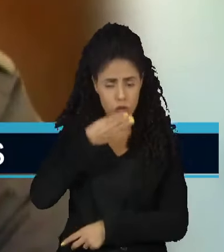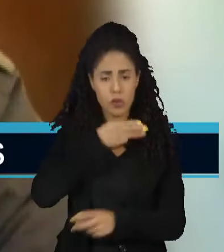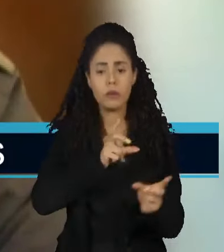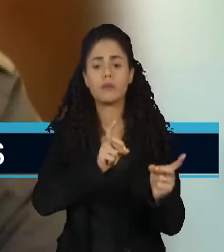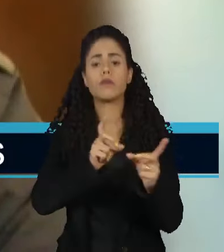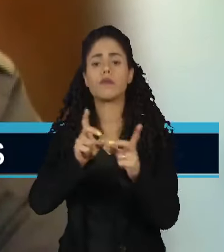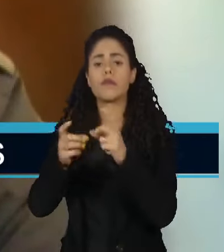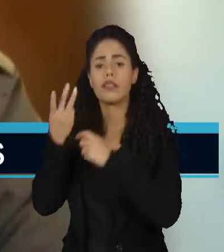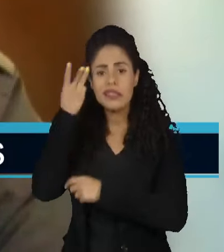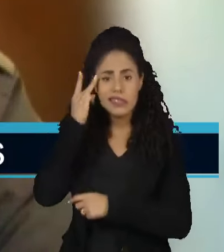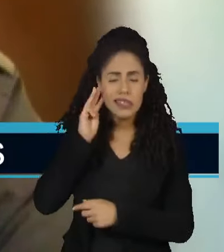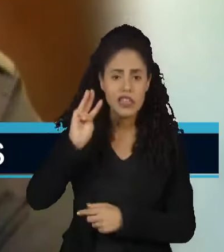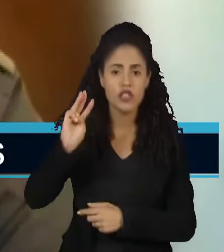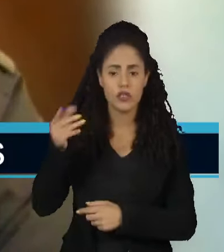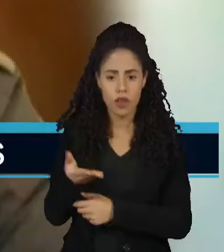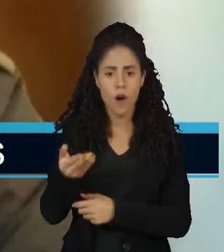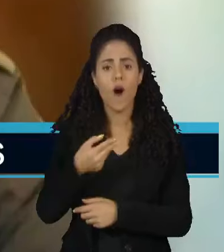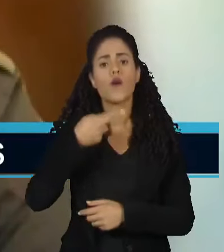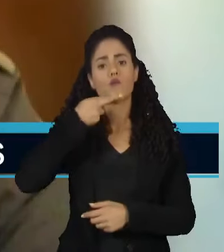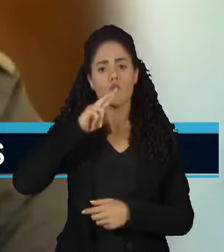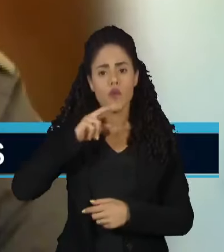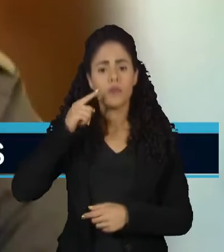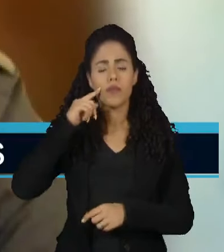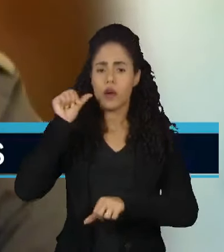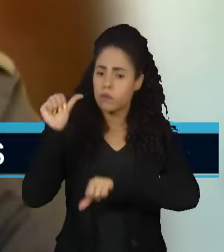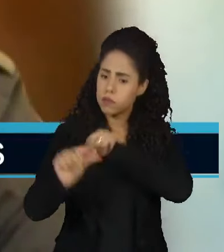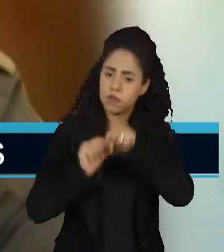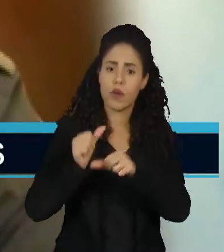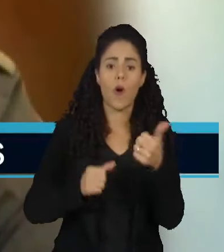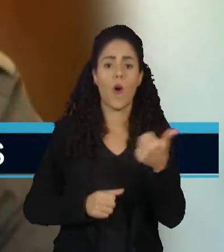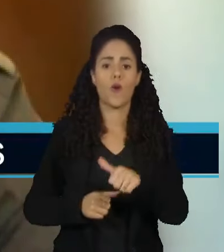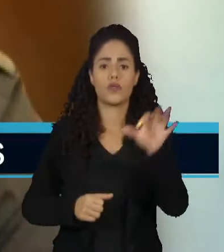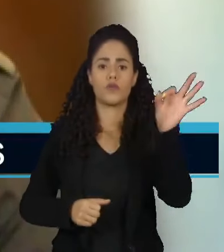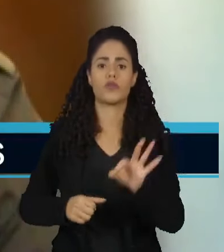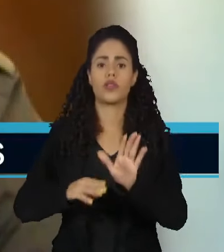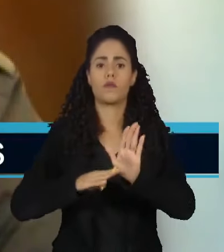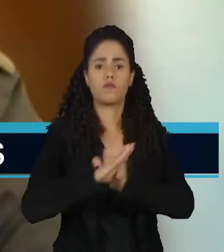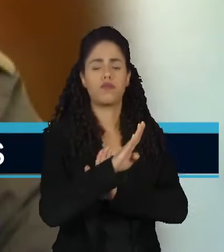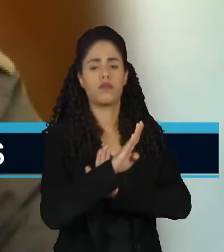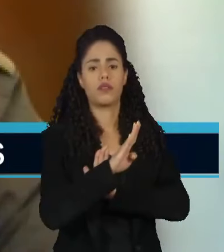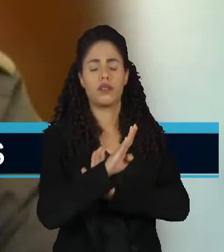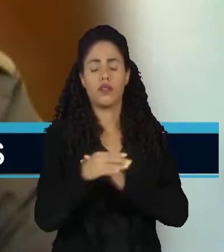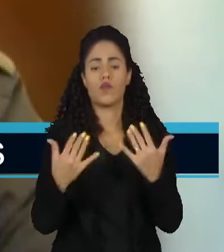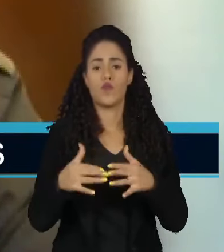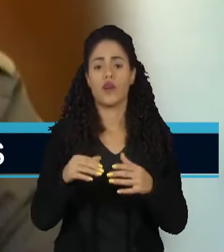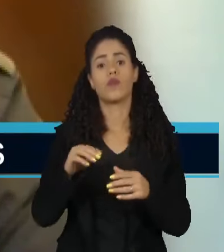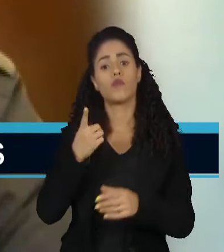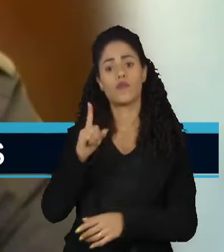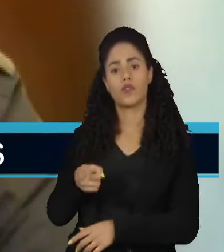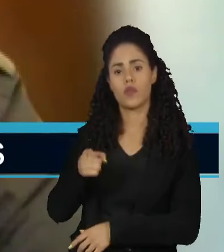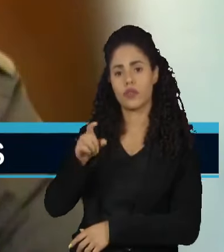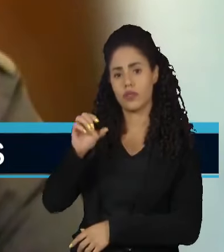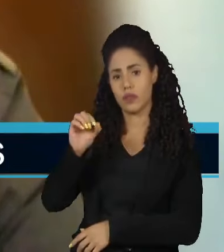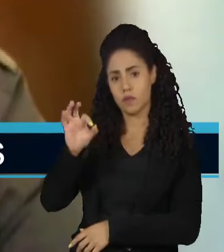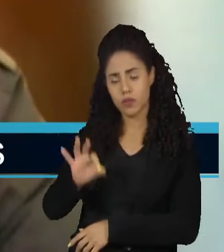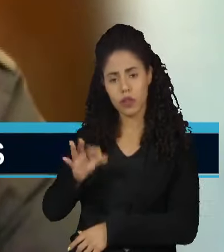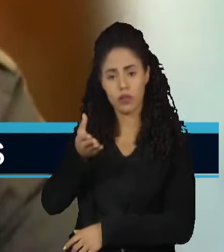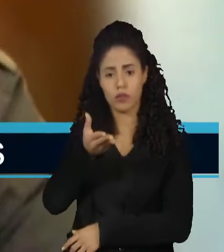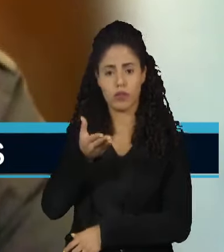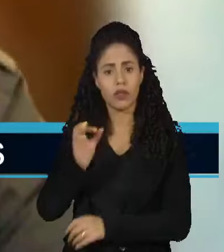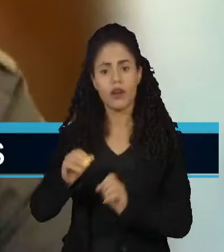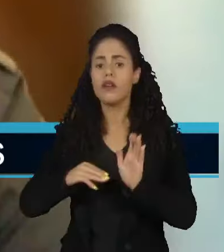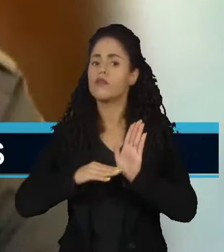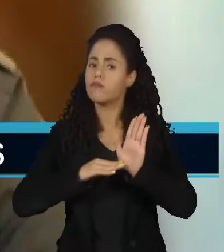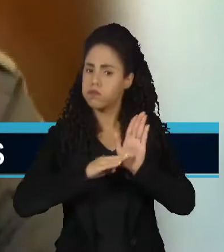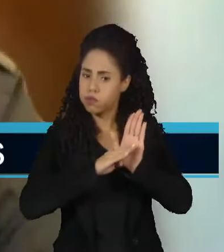nesses três dias, valorizou 11%, na verdade 11,05%, e vai